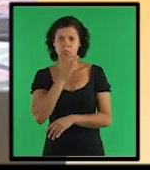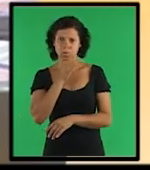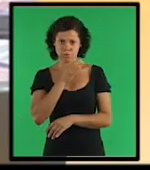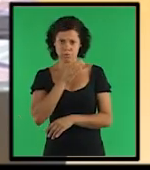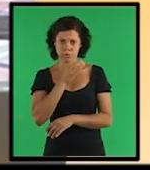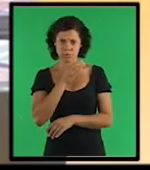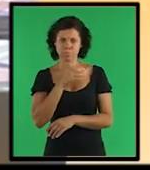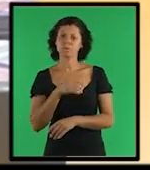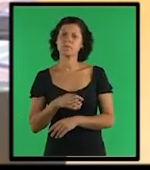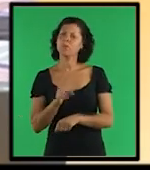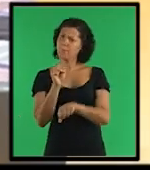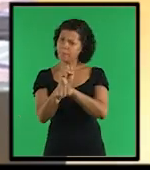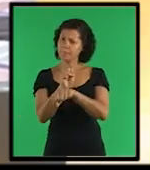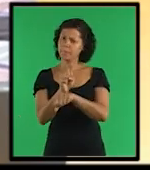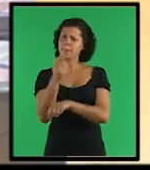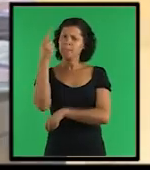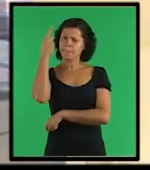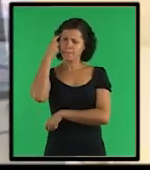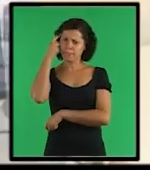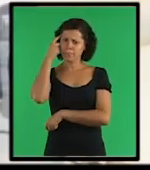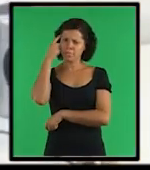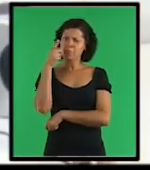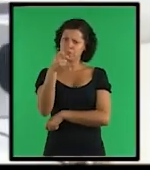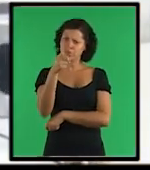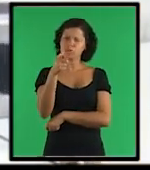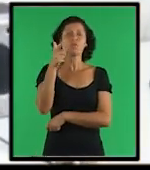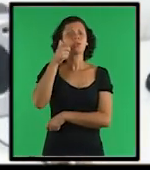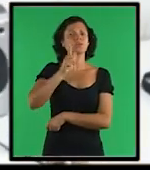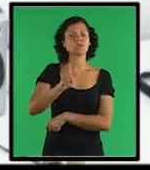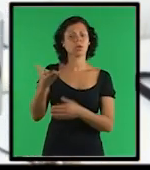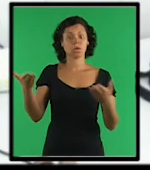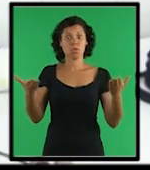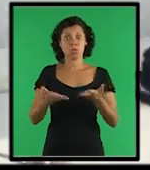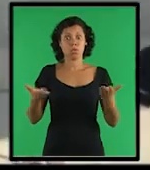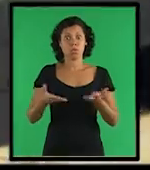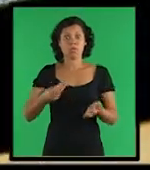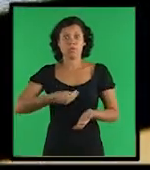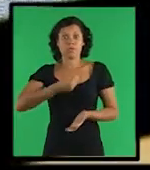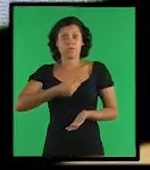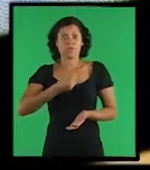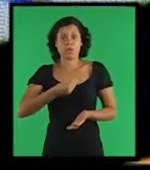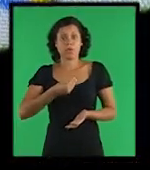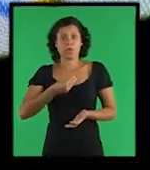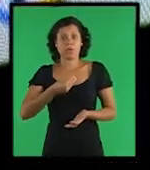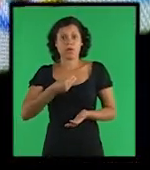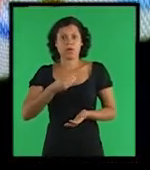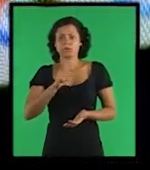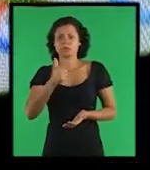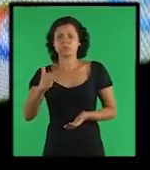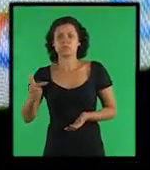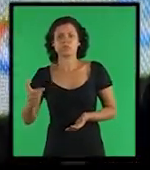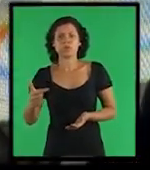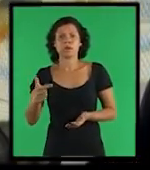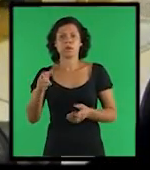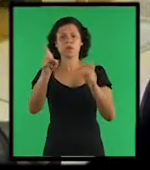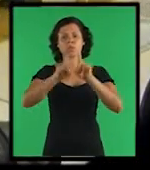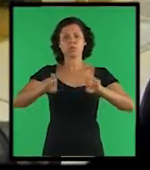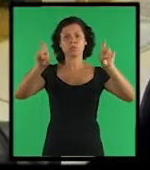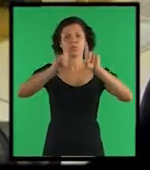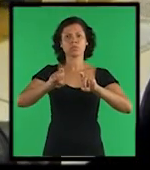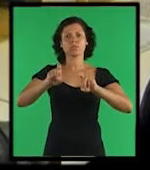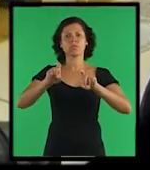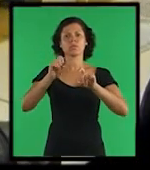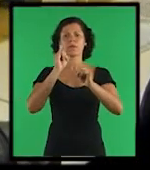Pare e se pergunte, você conseguiria viver numa sociedade sem a existência da internet e seus